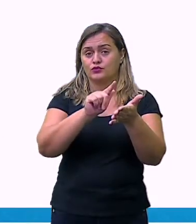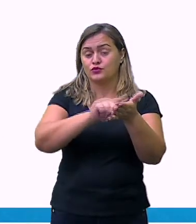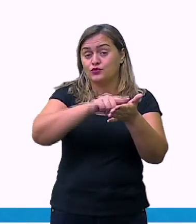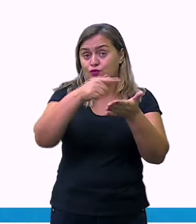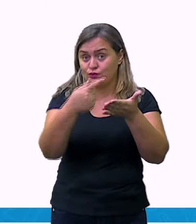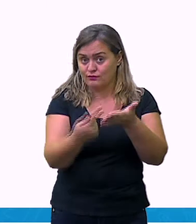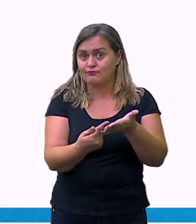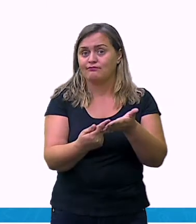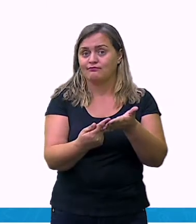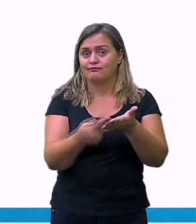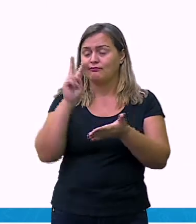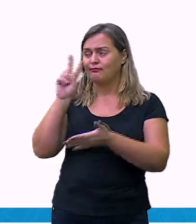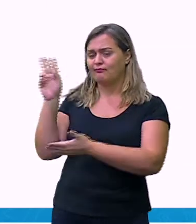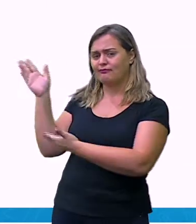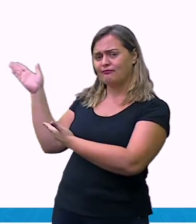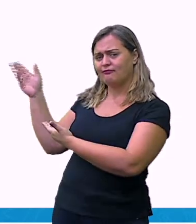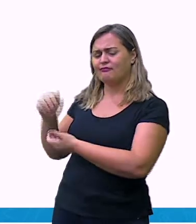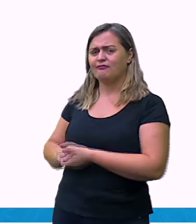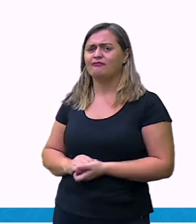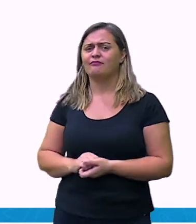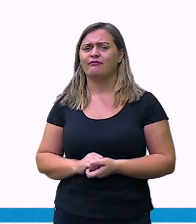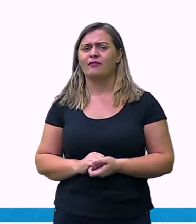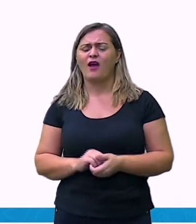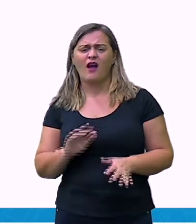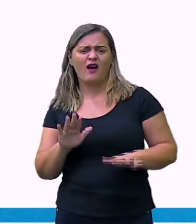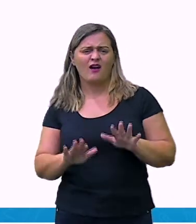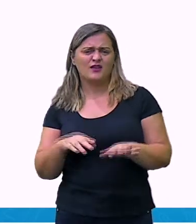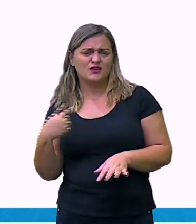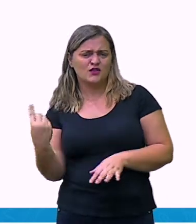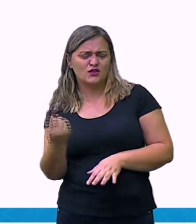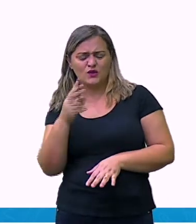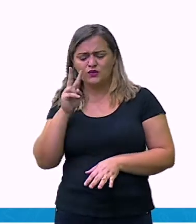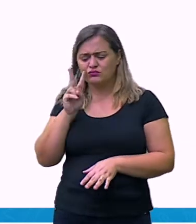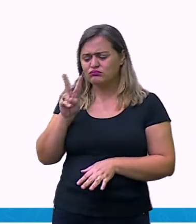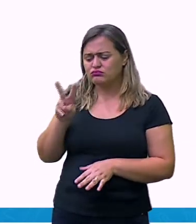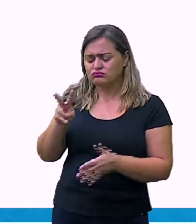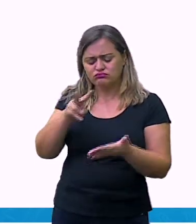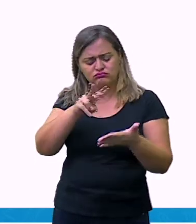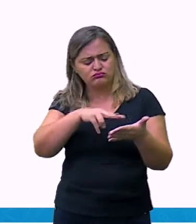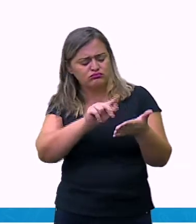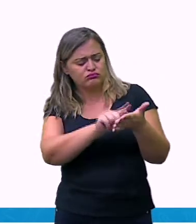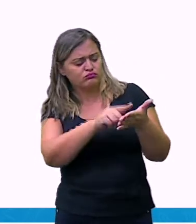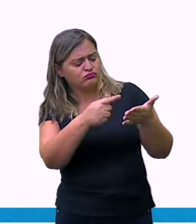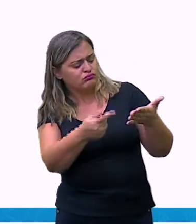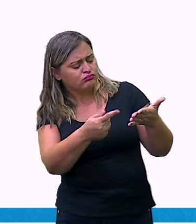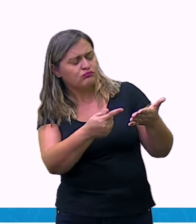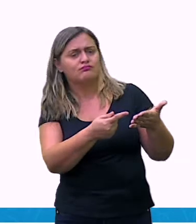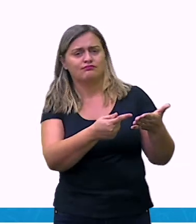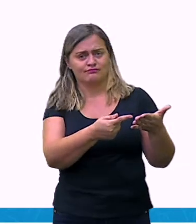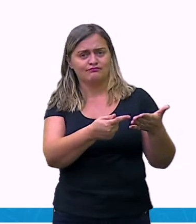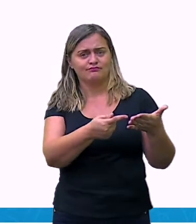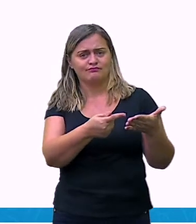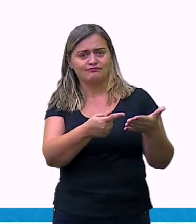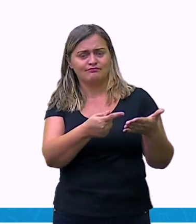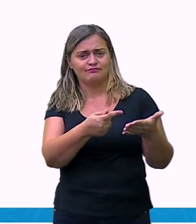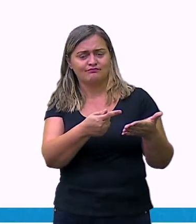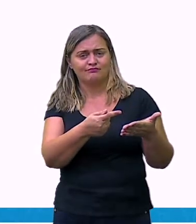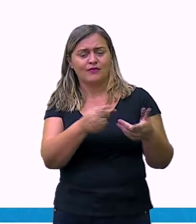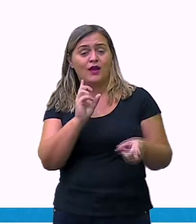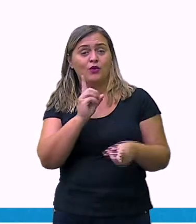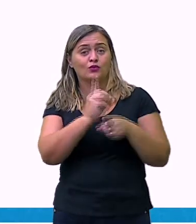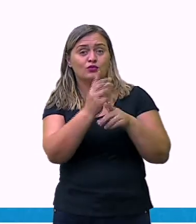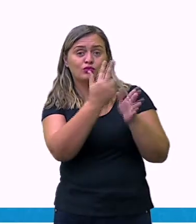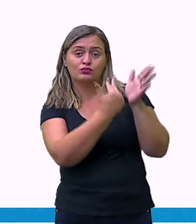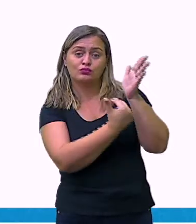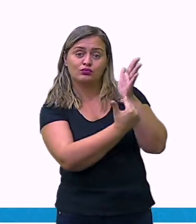Nós costumamos ver estes símbolos, estas palavras, porcento. Então, observe no painel de recortes